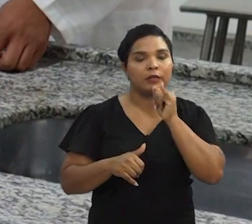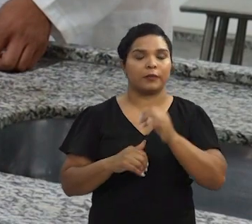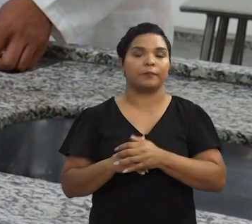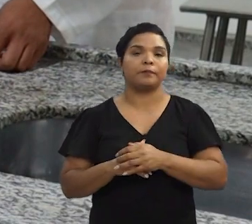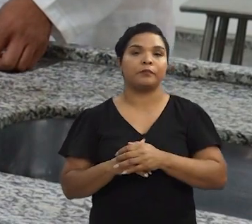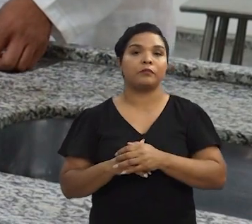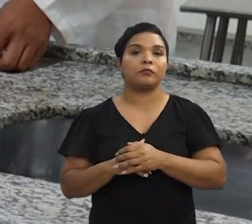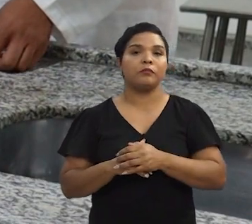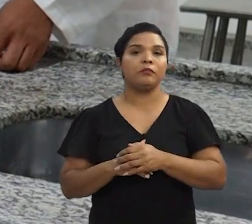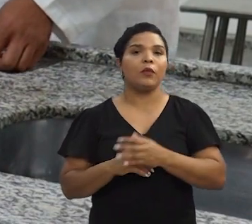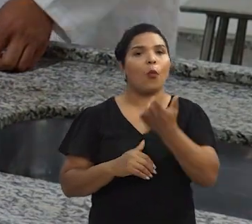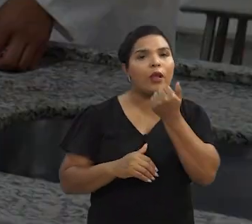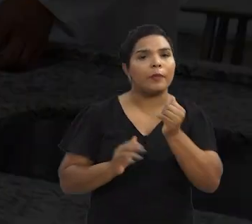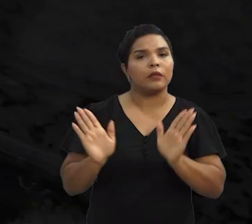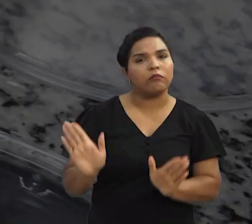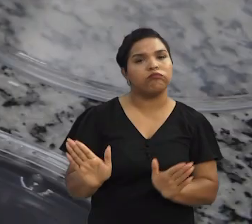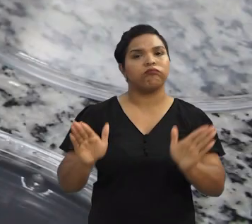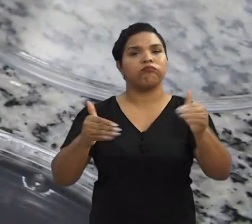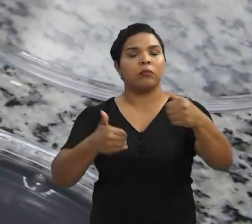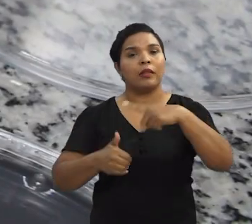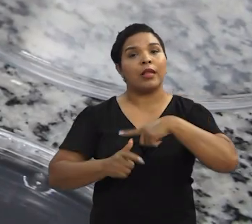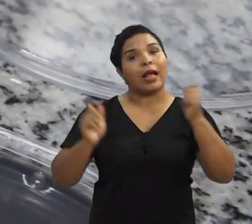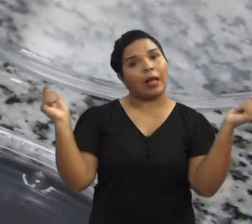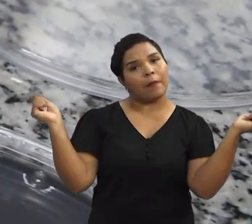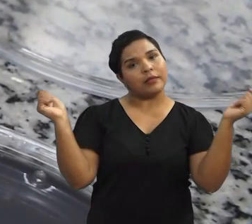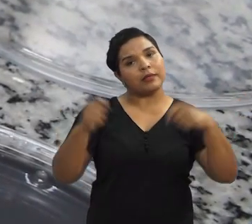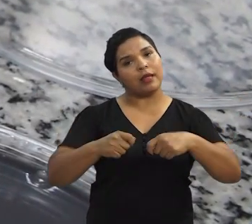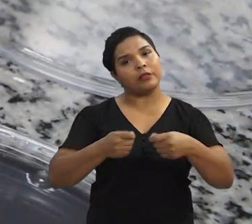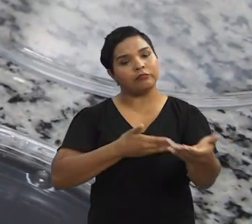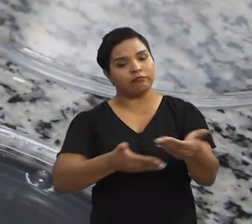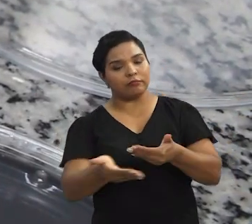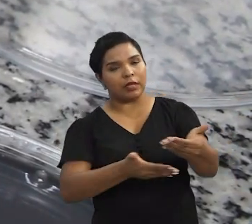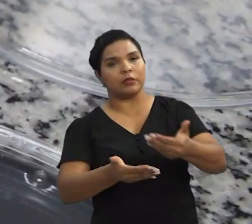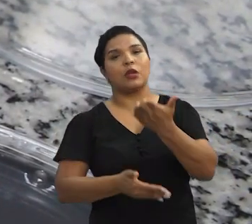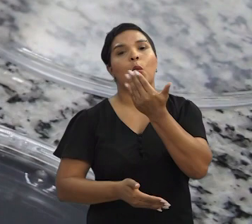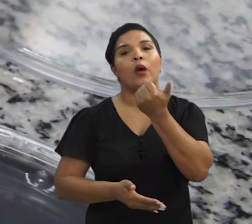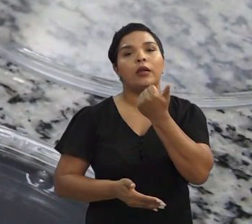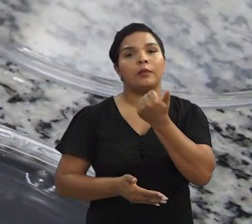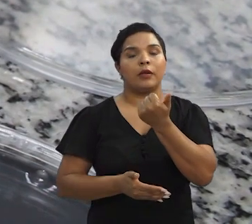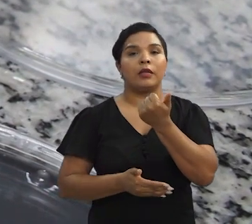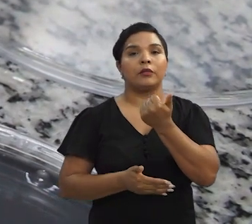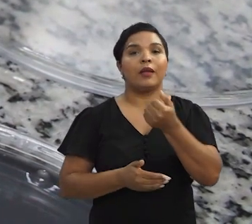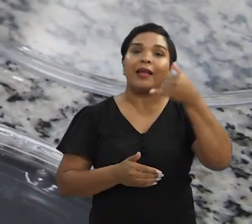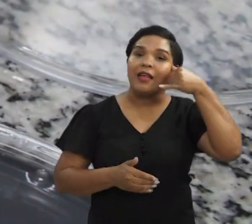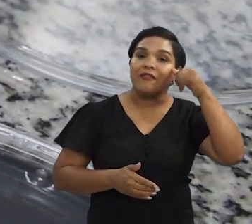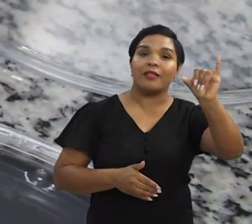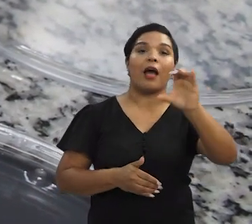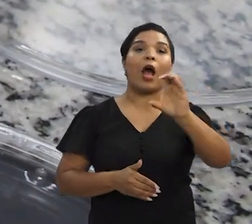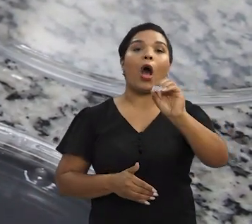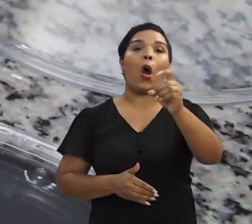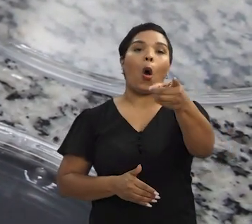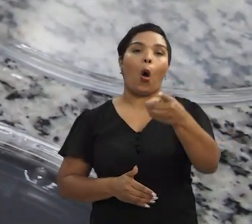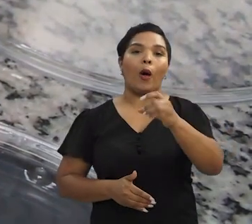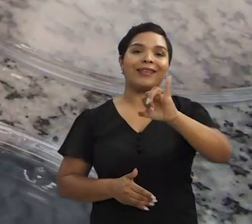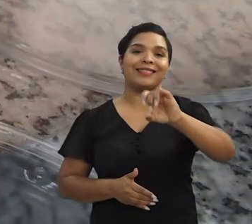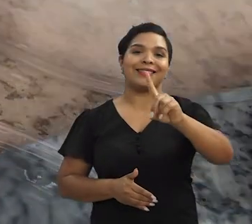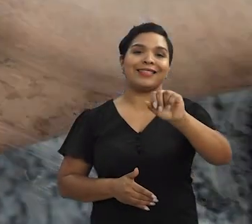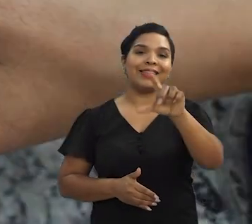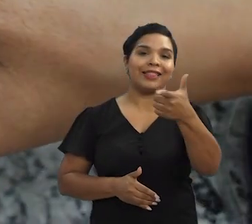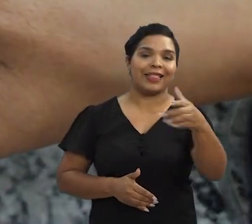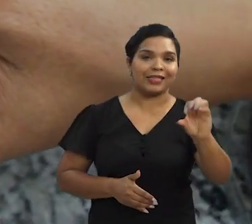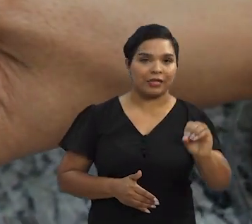embala um alimento e aí, essa embalagem tem a capacidade de interagir com o alimento, evitando, por exemplo, a oxidação lipídica.